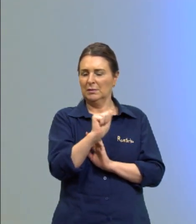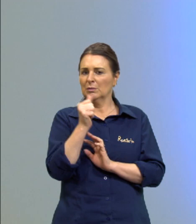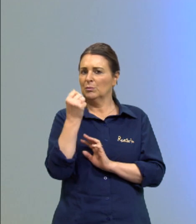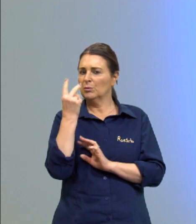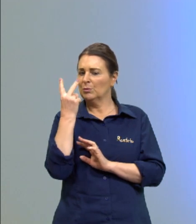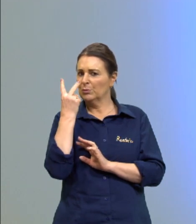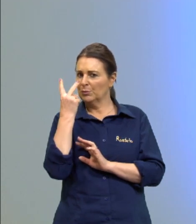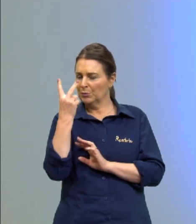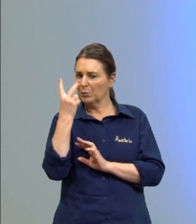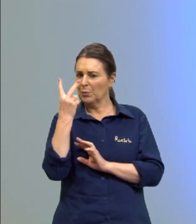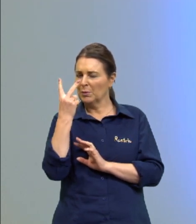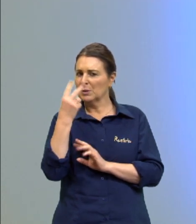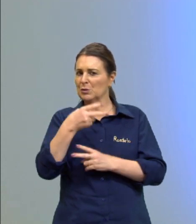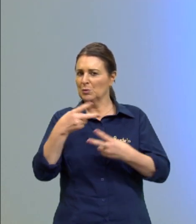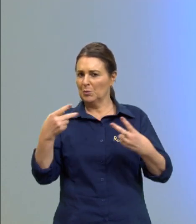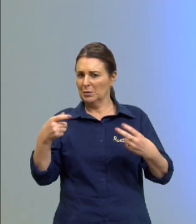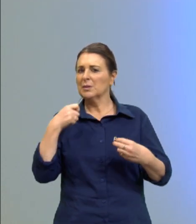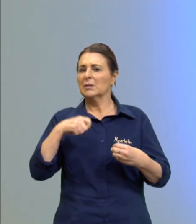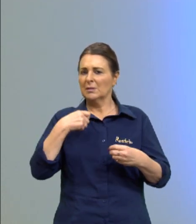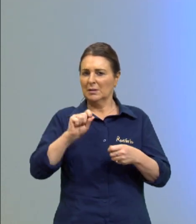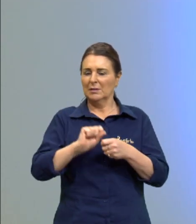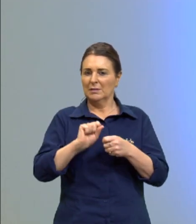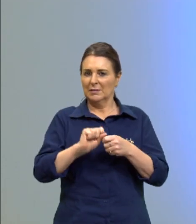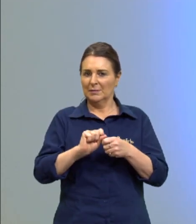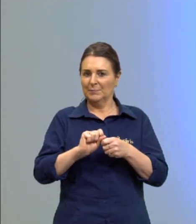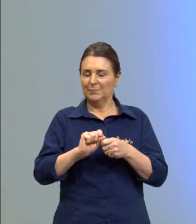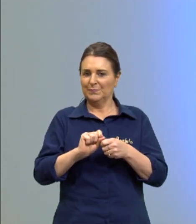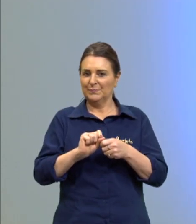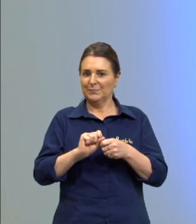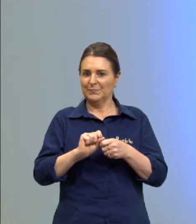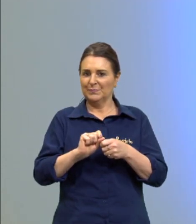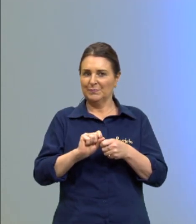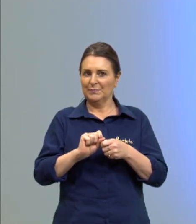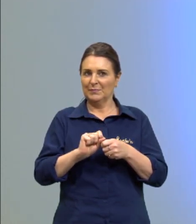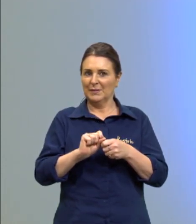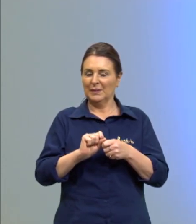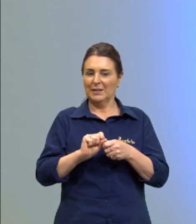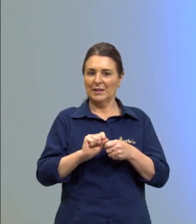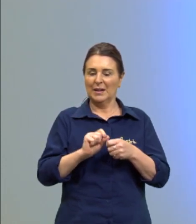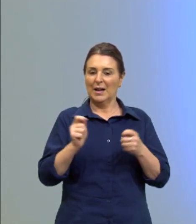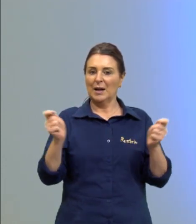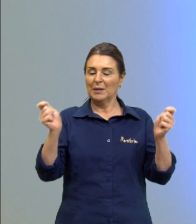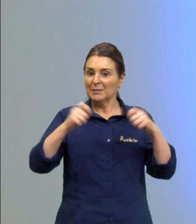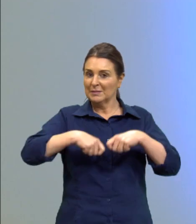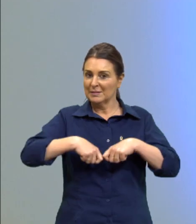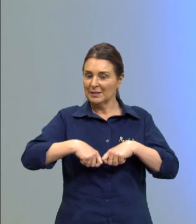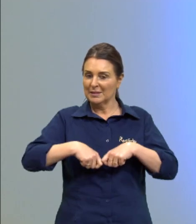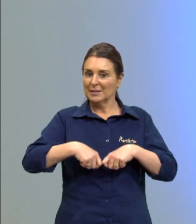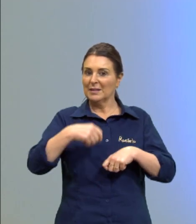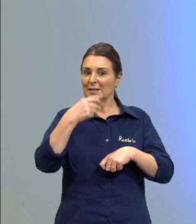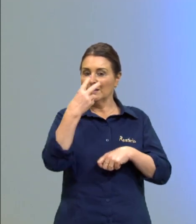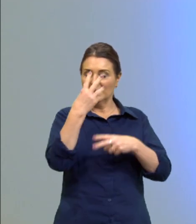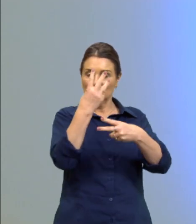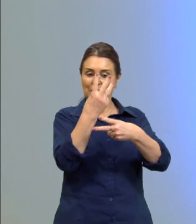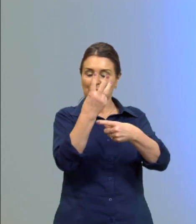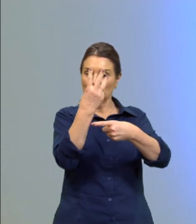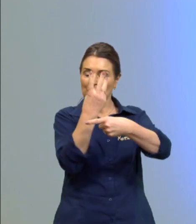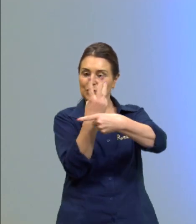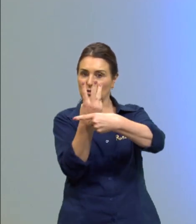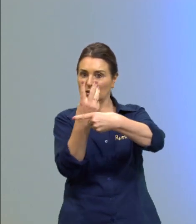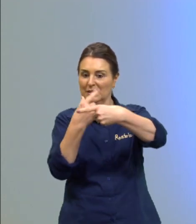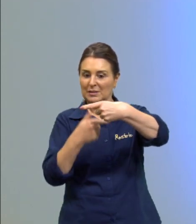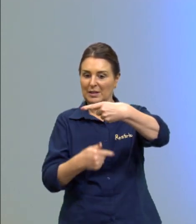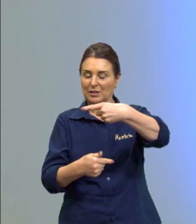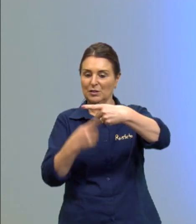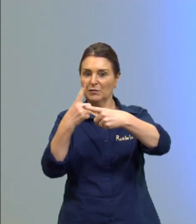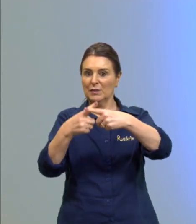são dois eventos que vão ocorrer então eu vou fazer a possibilidade de três para sete vezes dois